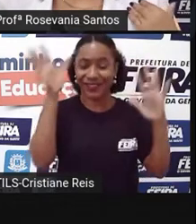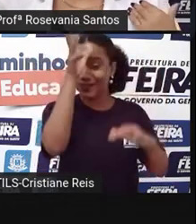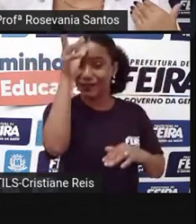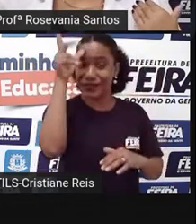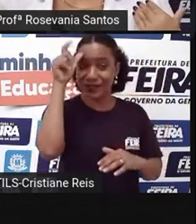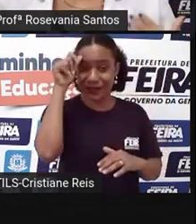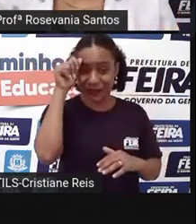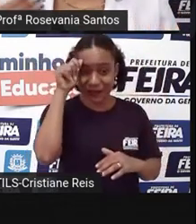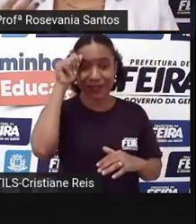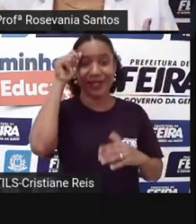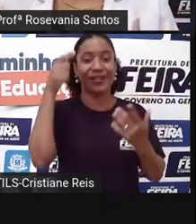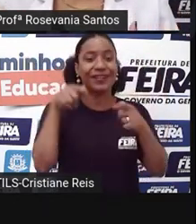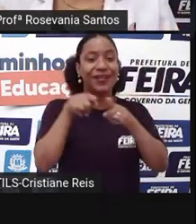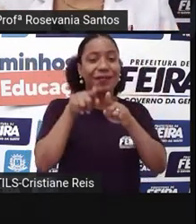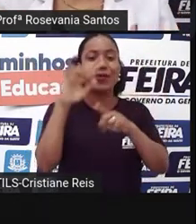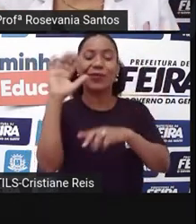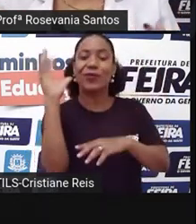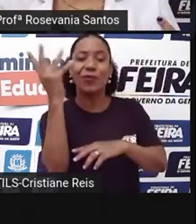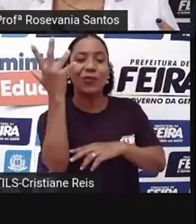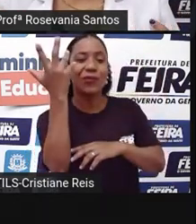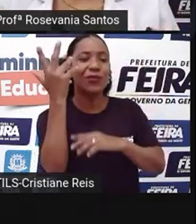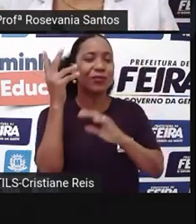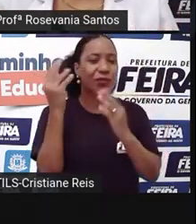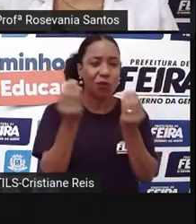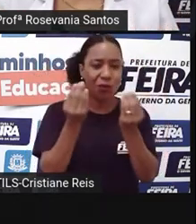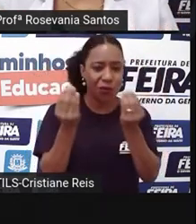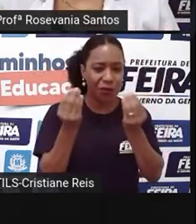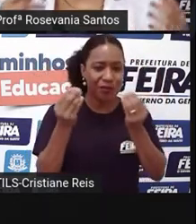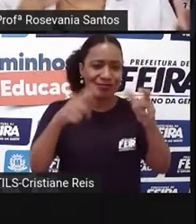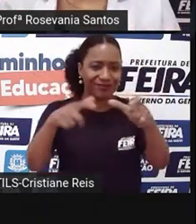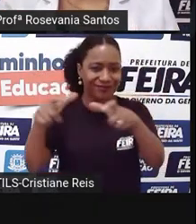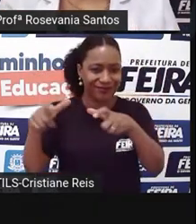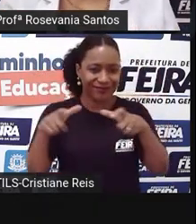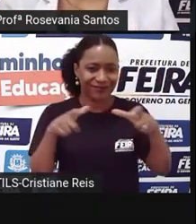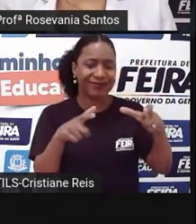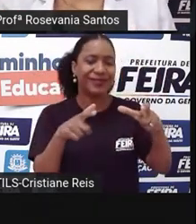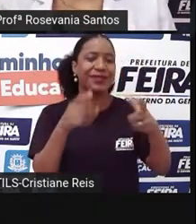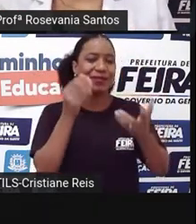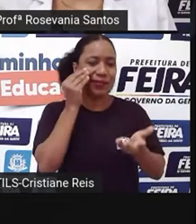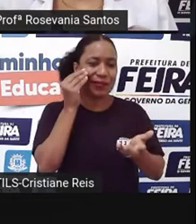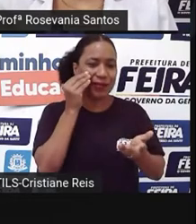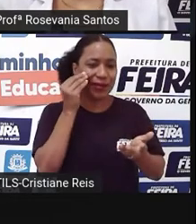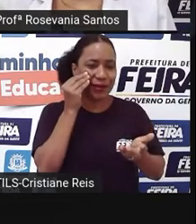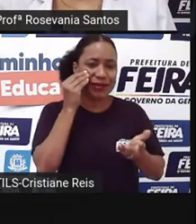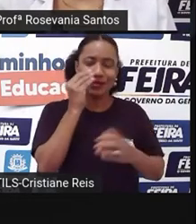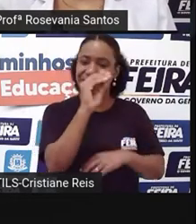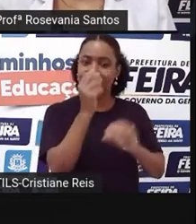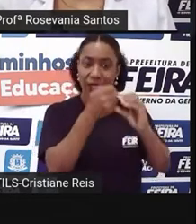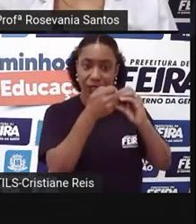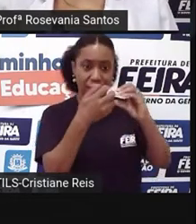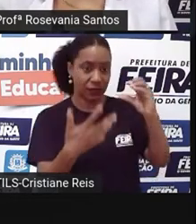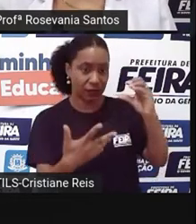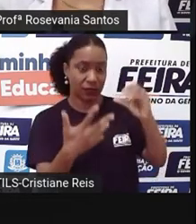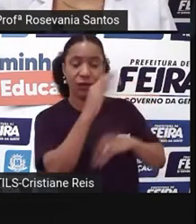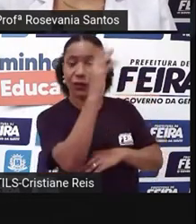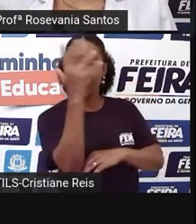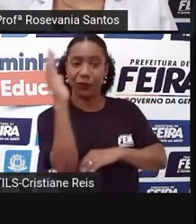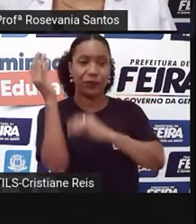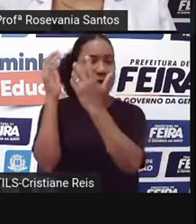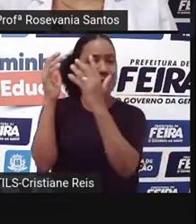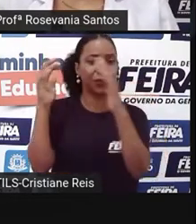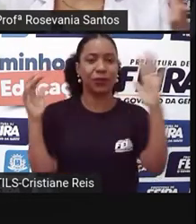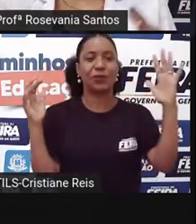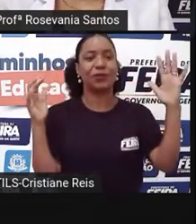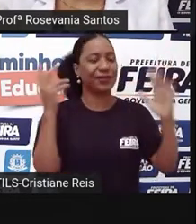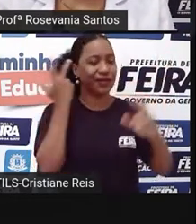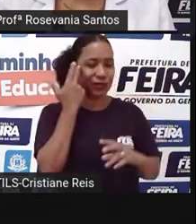que ainda, né, vamos dizer assim, né, vai predominar os elementos naturais e não predominam tanto aquelas atividades